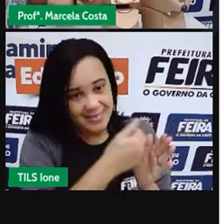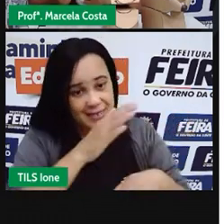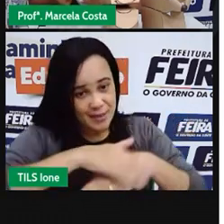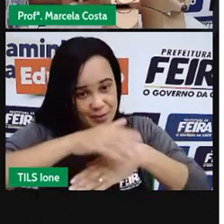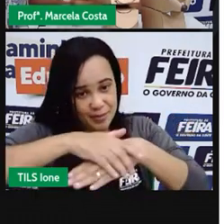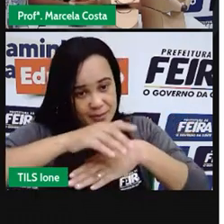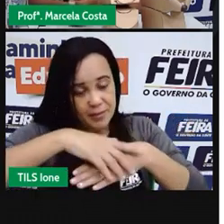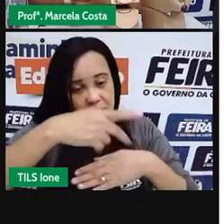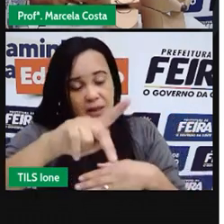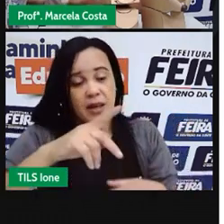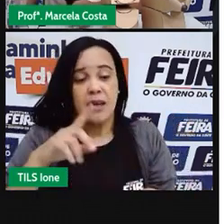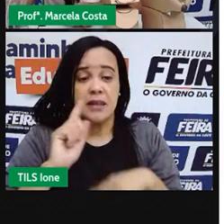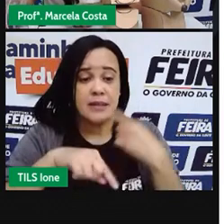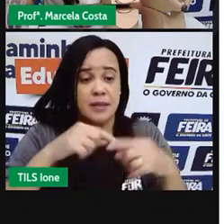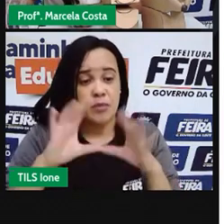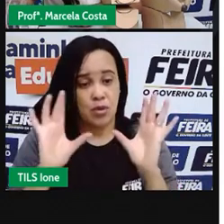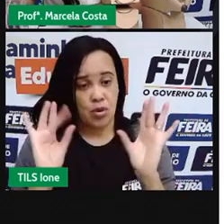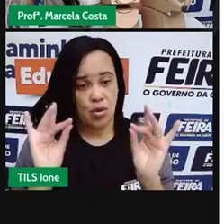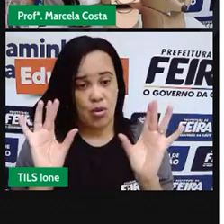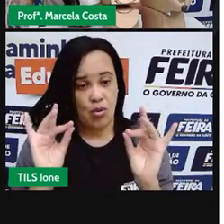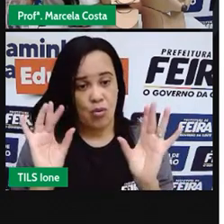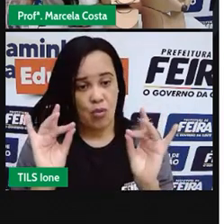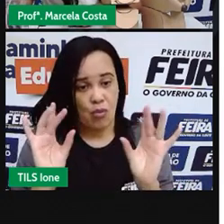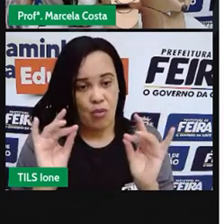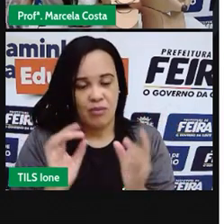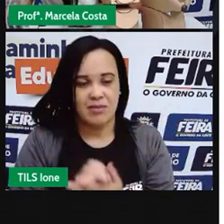você não tiver o EVA. Tá certo?